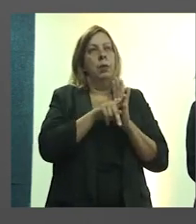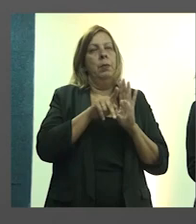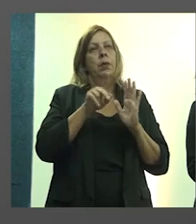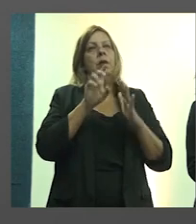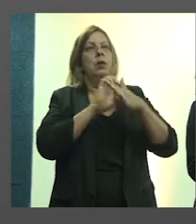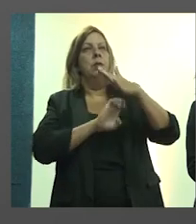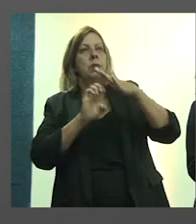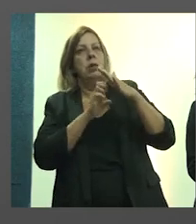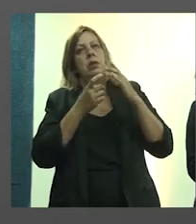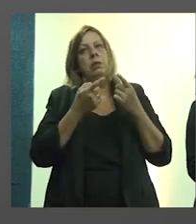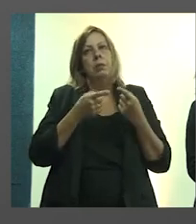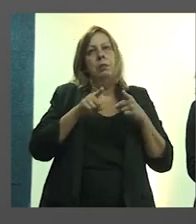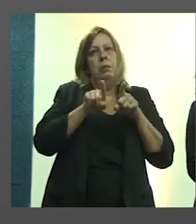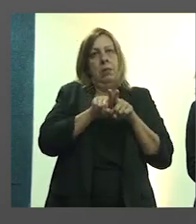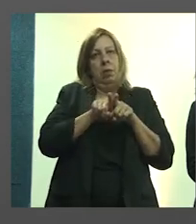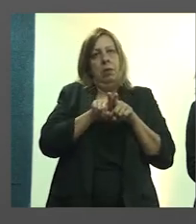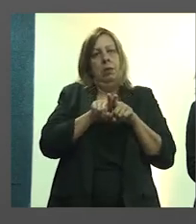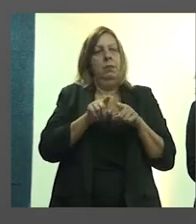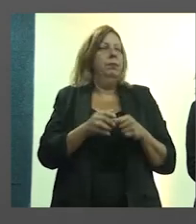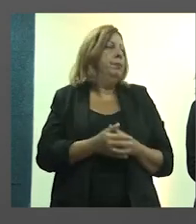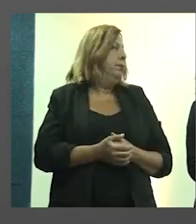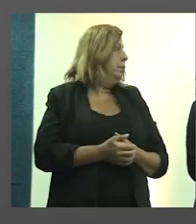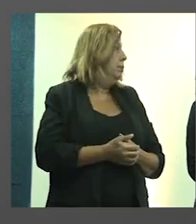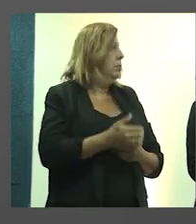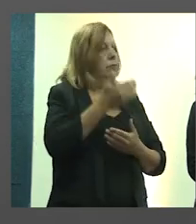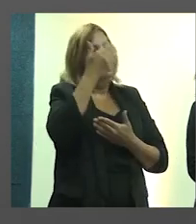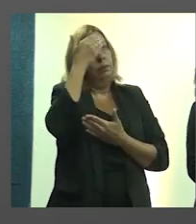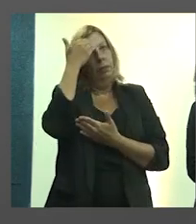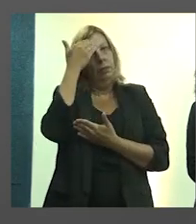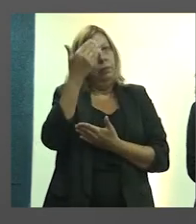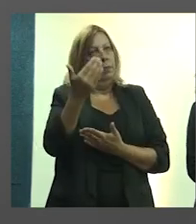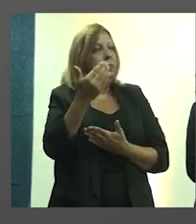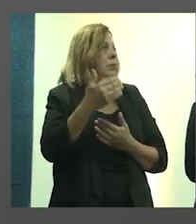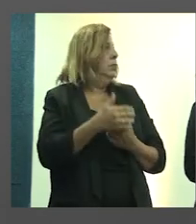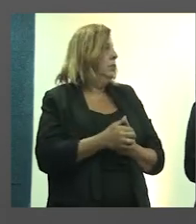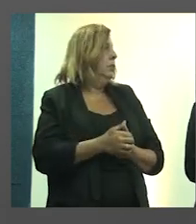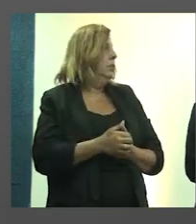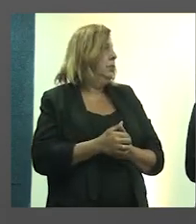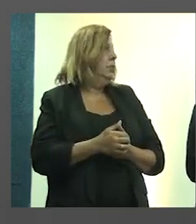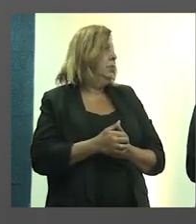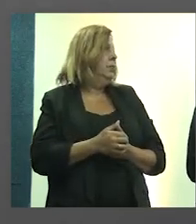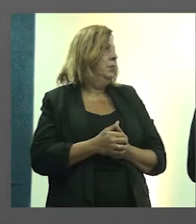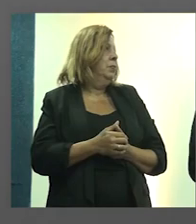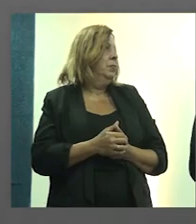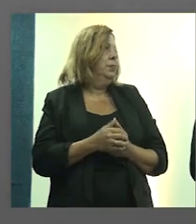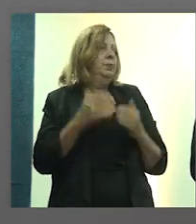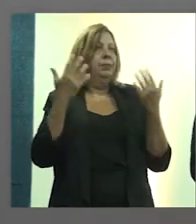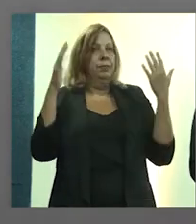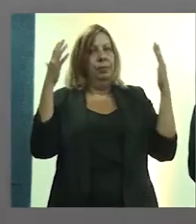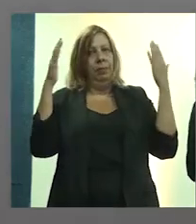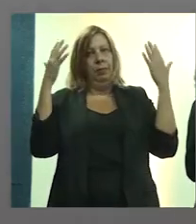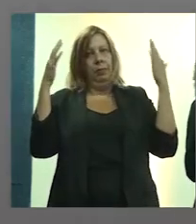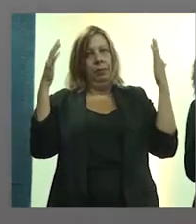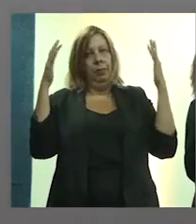parceiras, enfim, obrigada. Temos um vídeo. Obrigado.